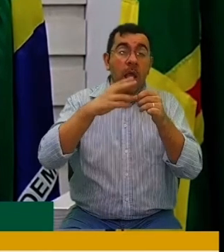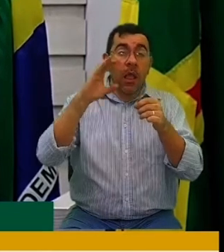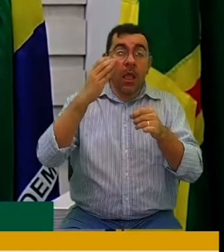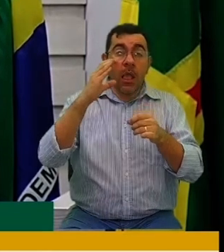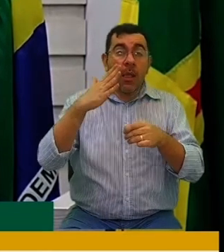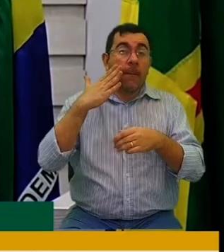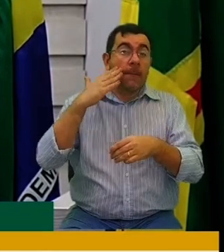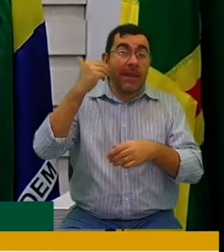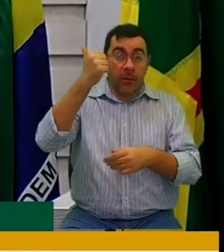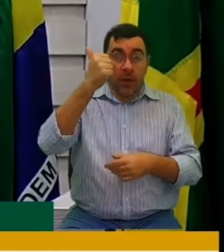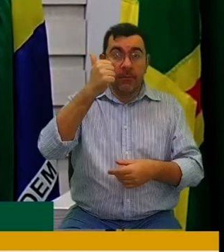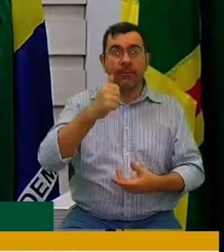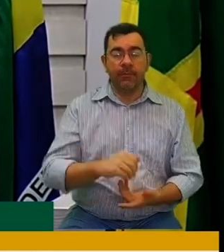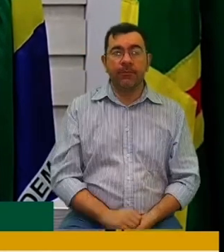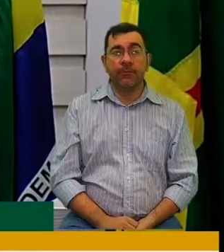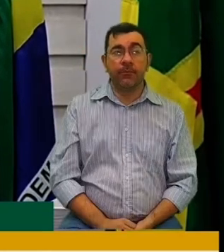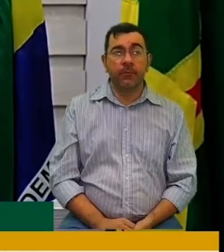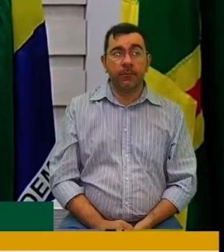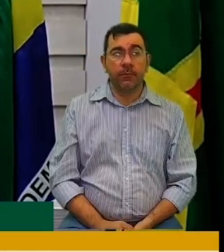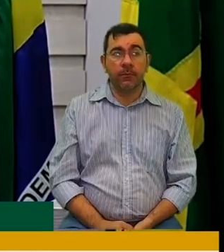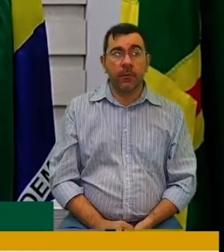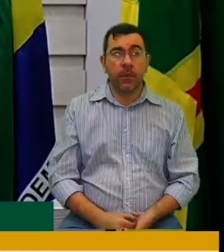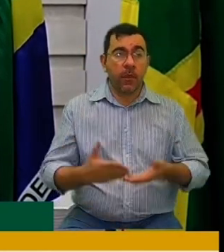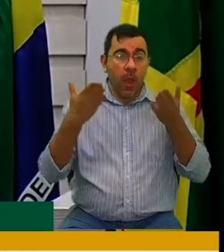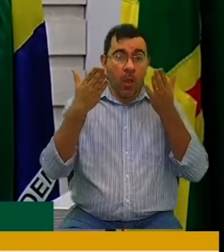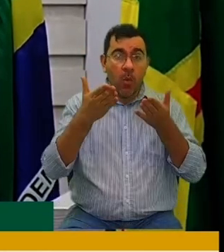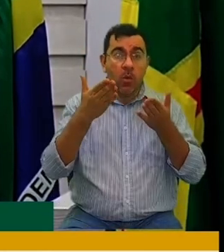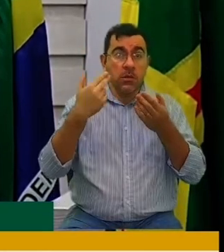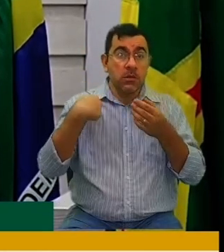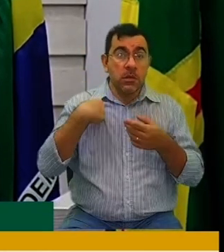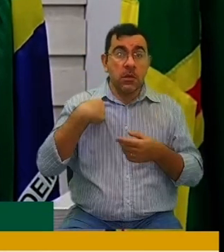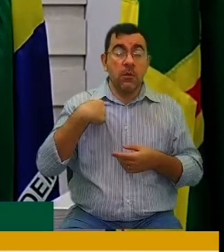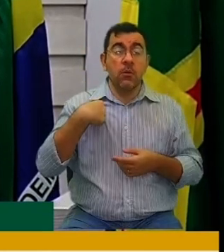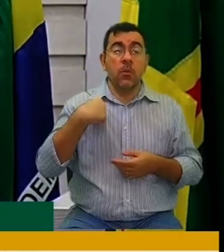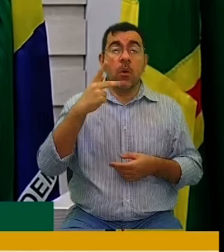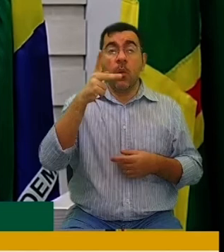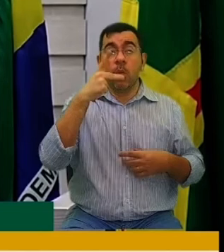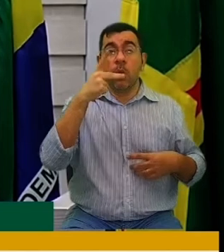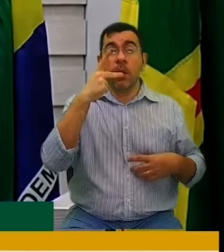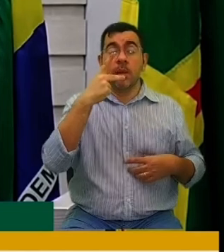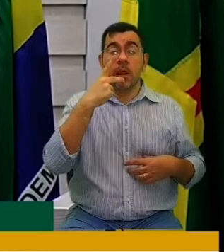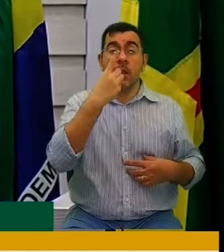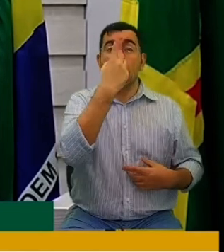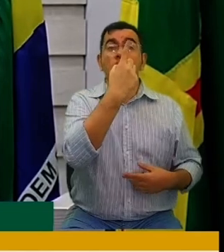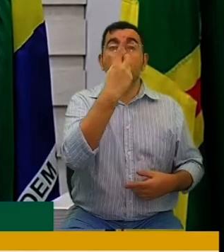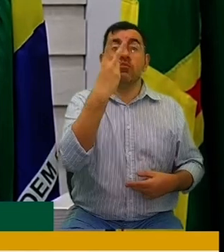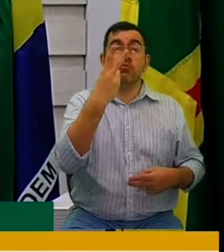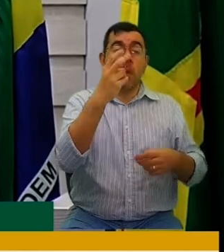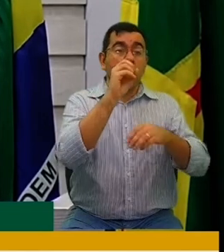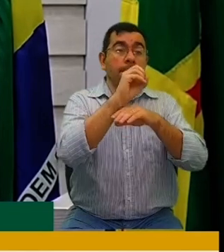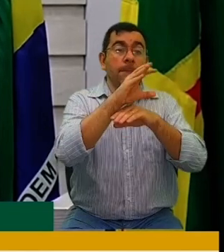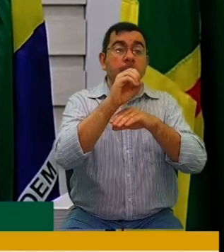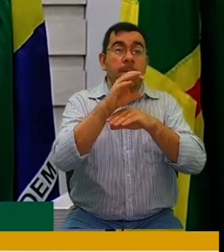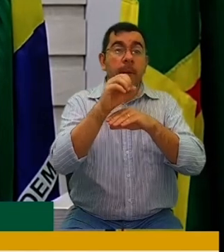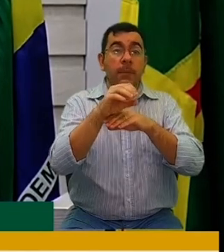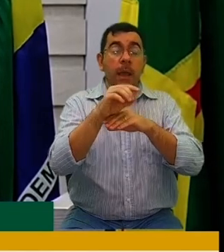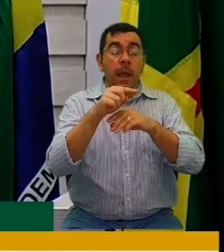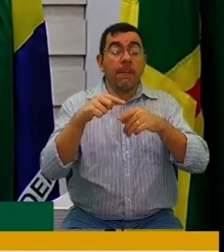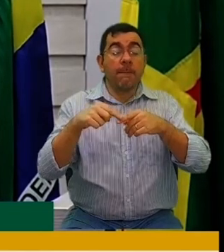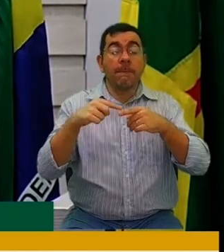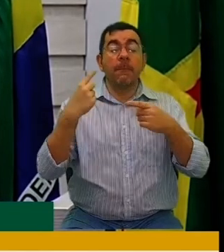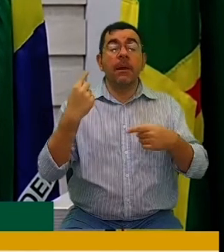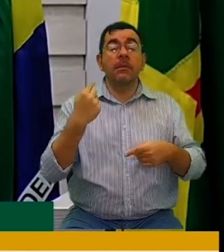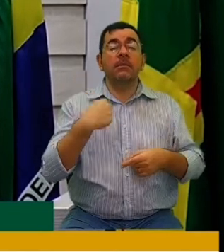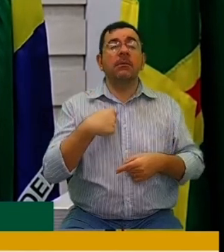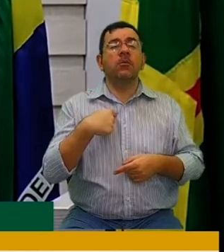Vou estar falando aqui sobre 12 indicações, mas escolhi aqui três específicas.